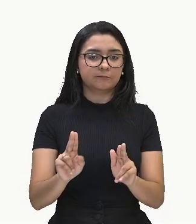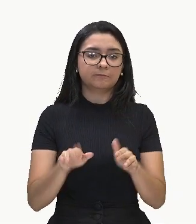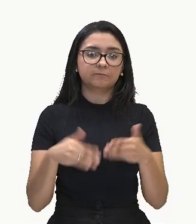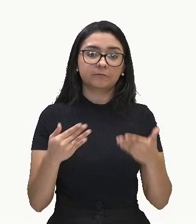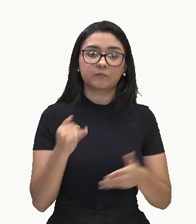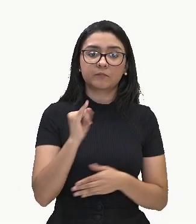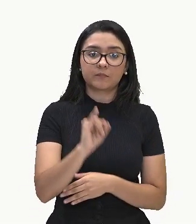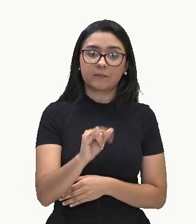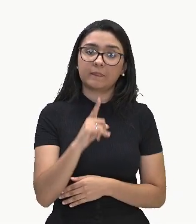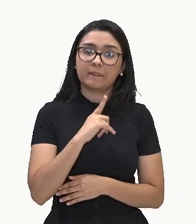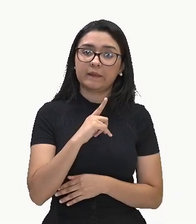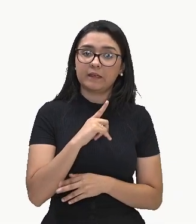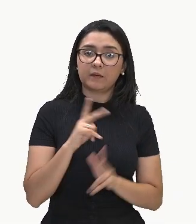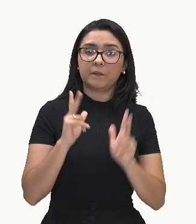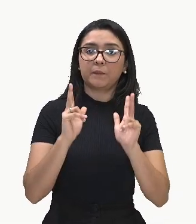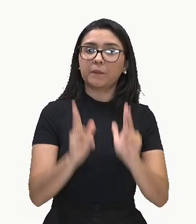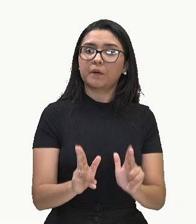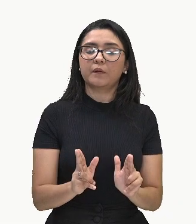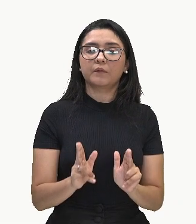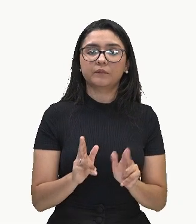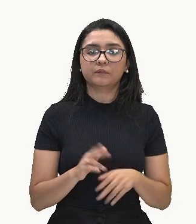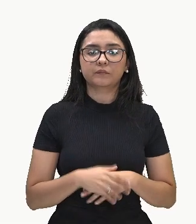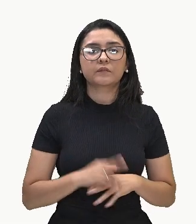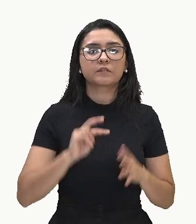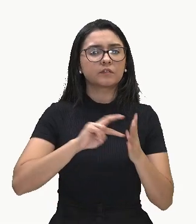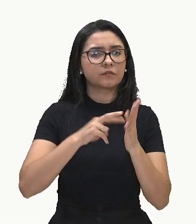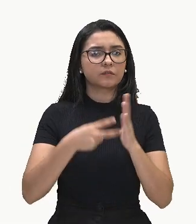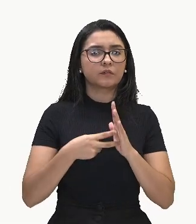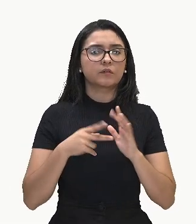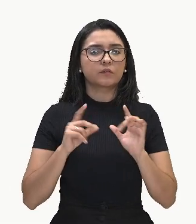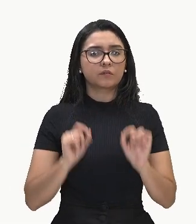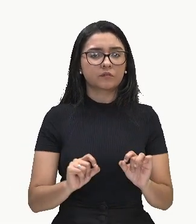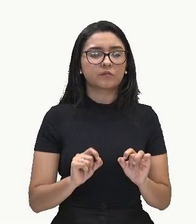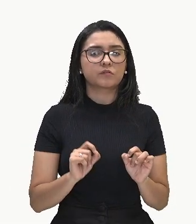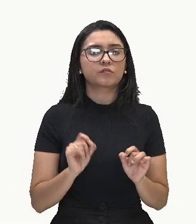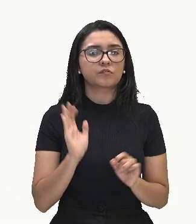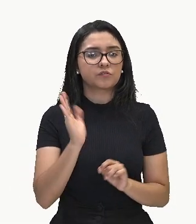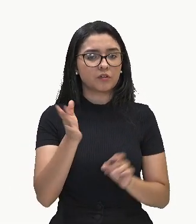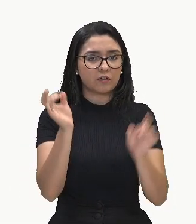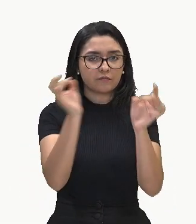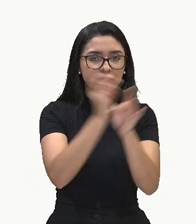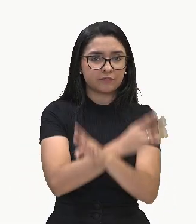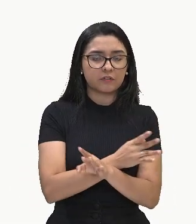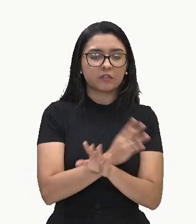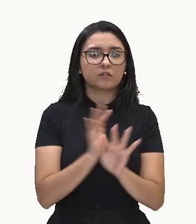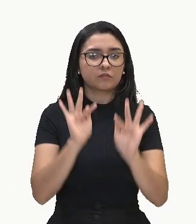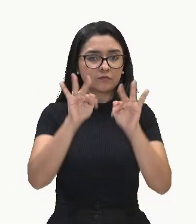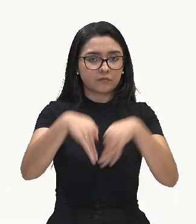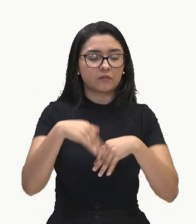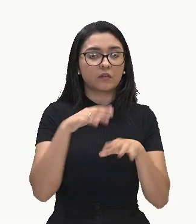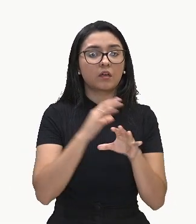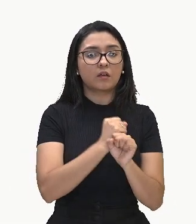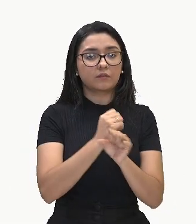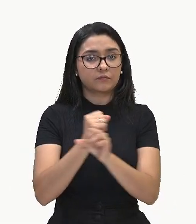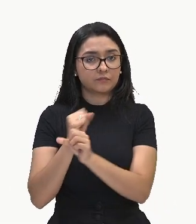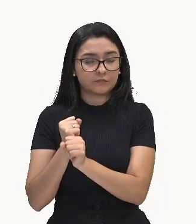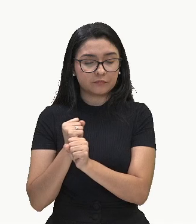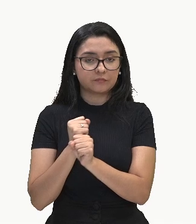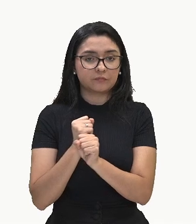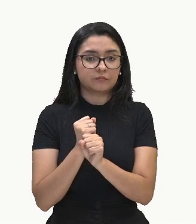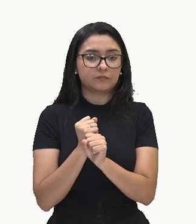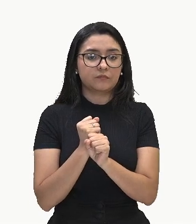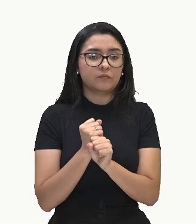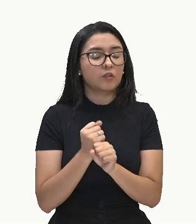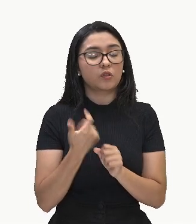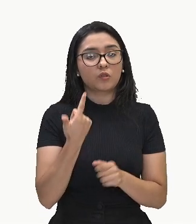possui o mesmo grau, tá? Significa que eu já acabo aqui a minha conta. Tá? Ele não pode ter um grau